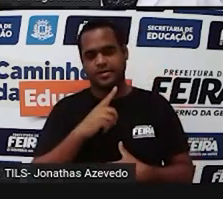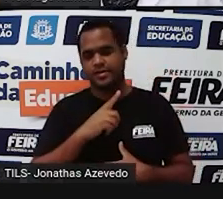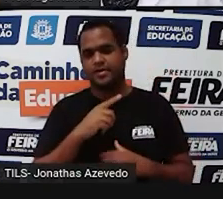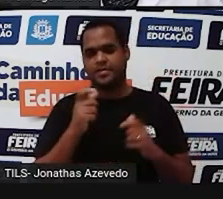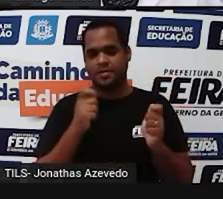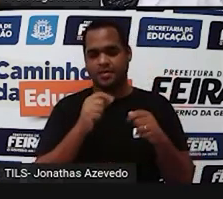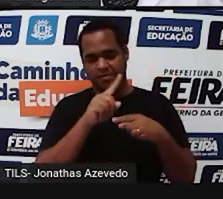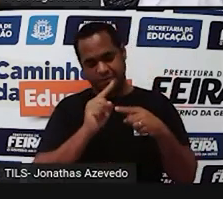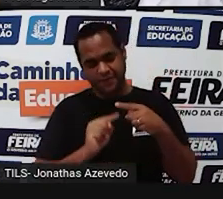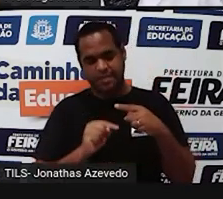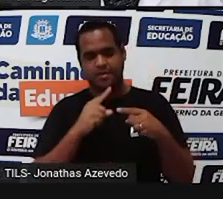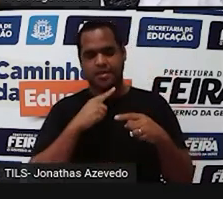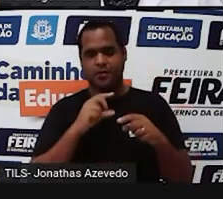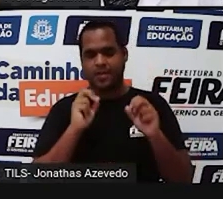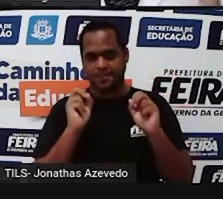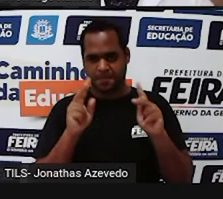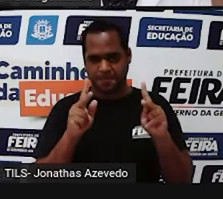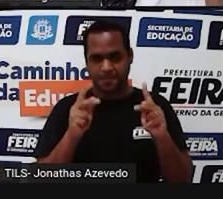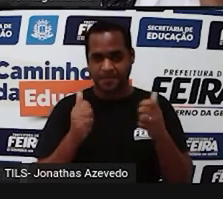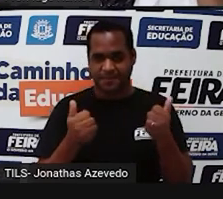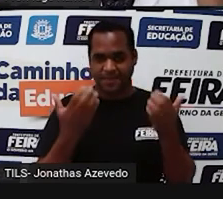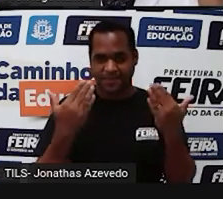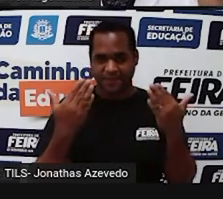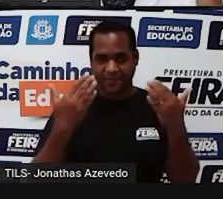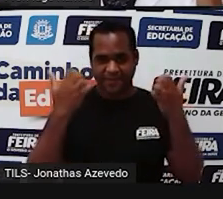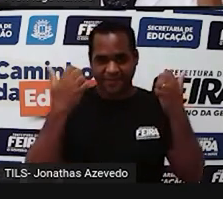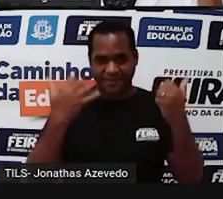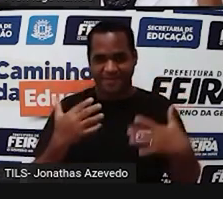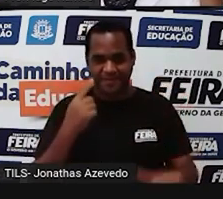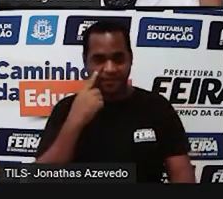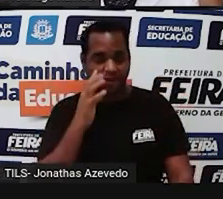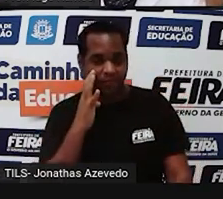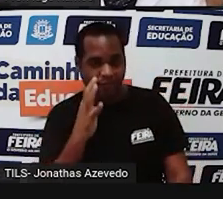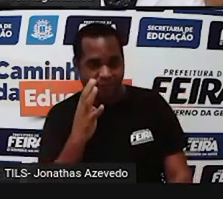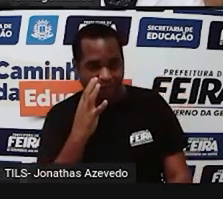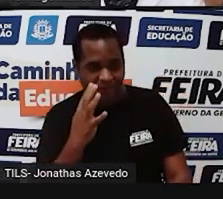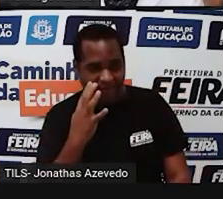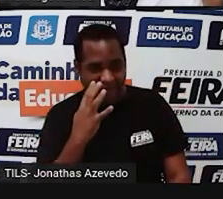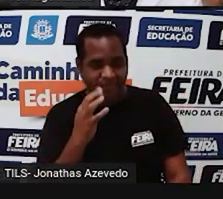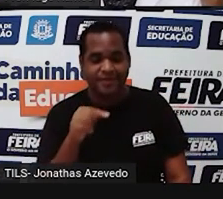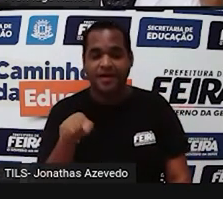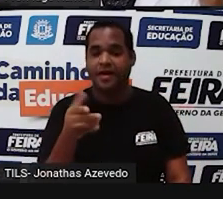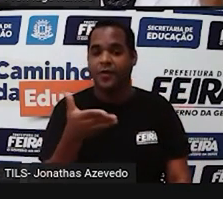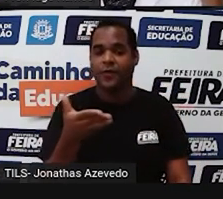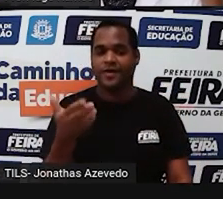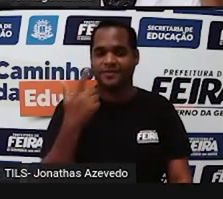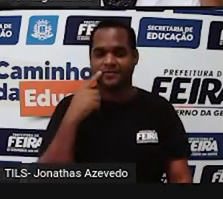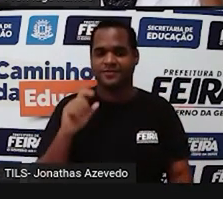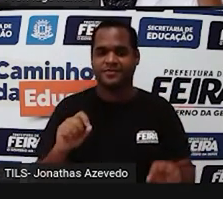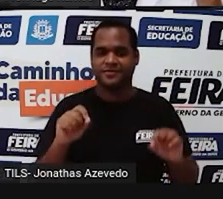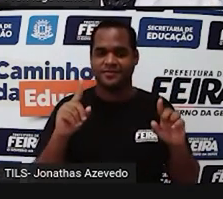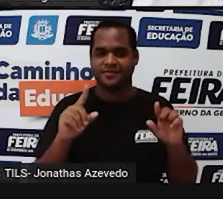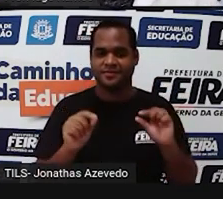fracionária. Tá bom? Então vem comigo atentos e atentas agora à próxima tela.